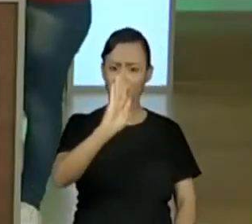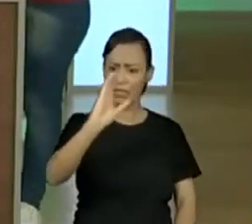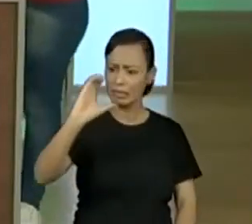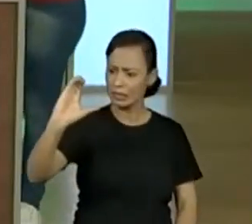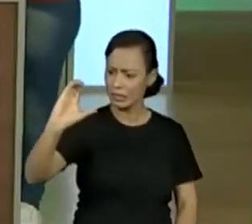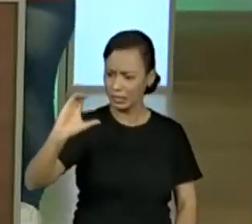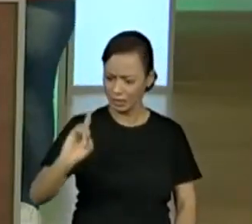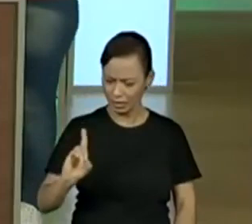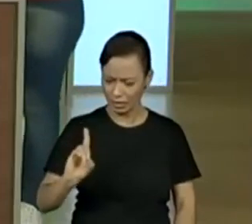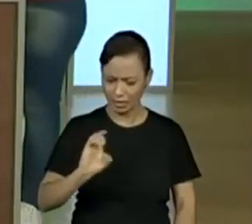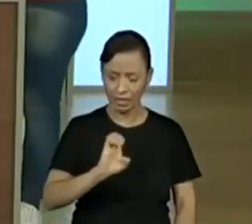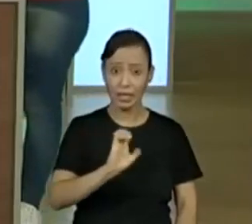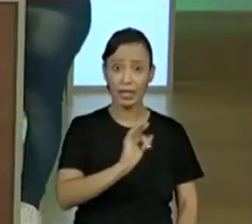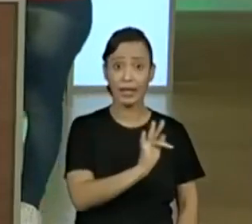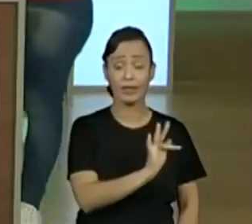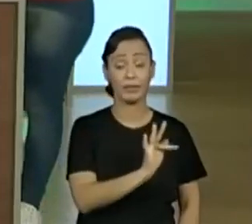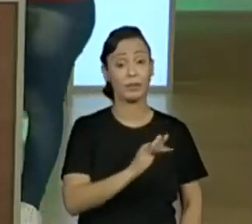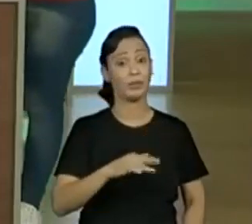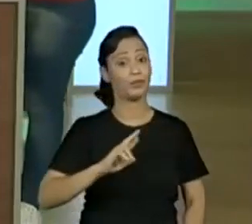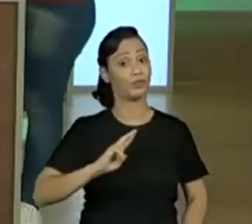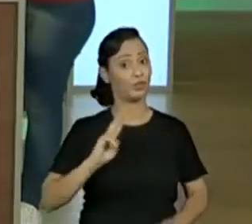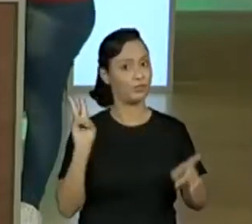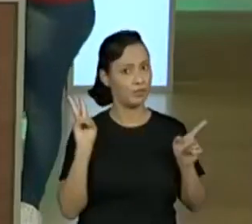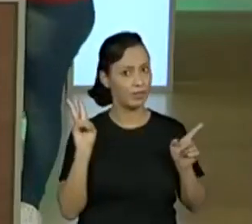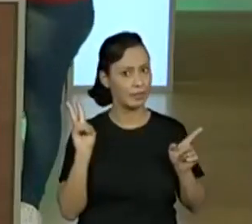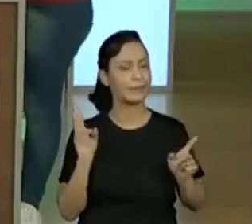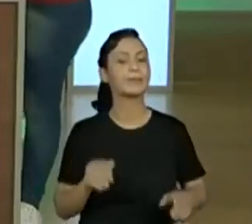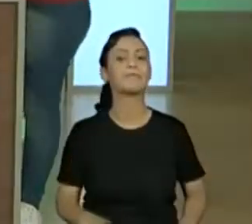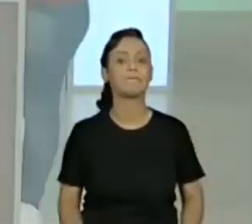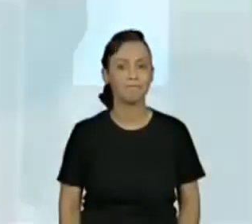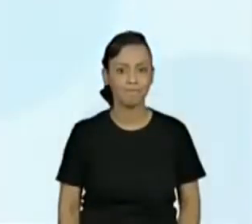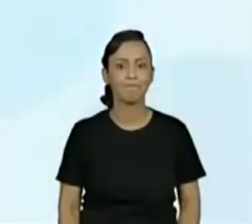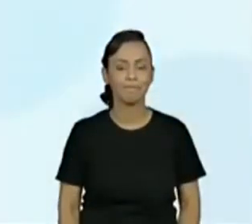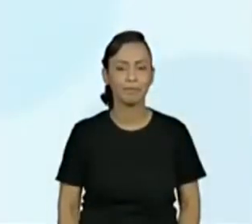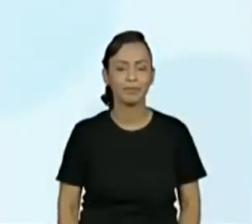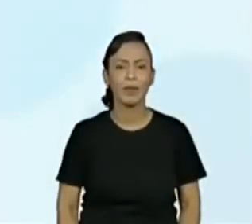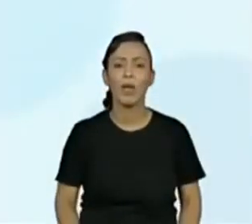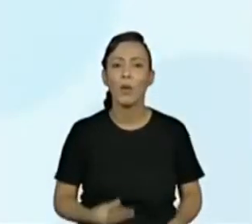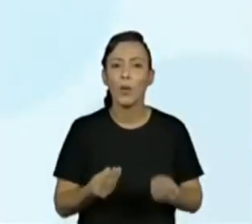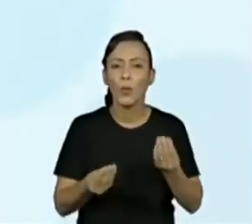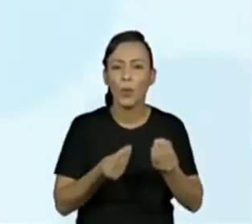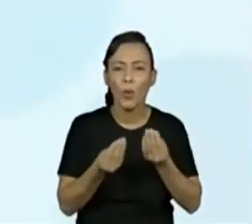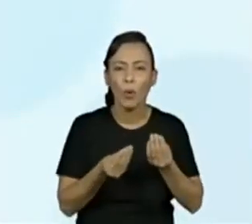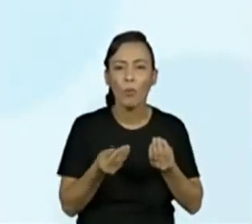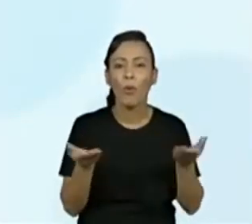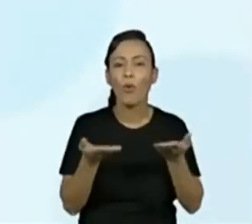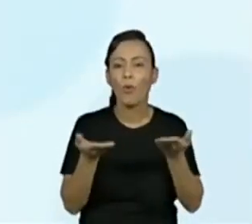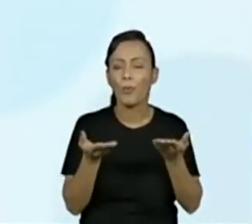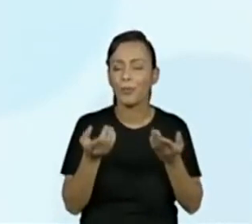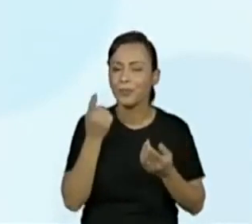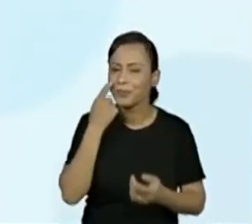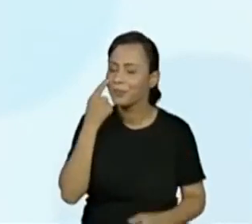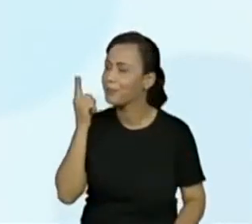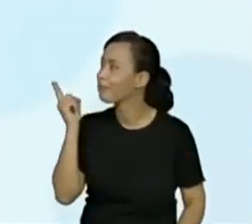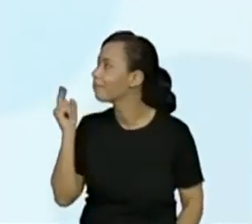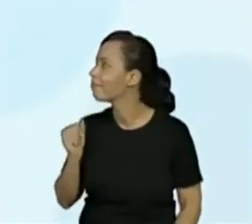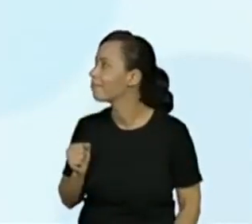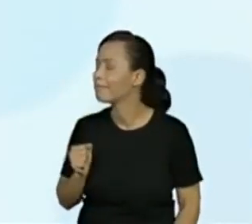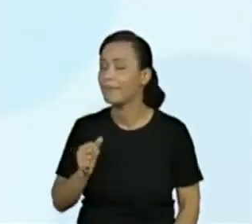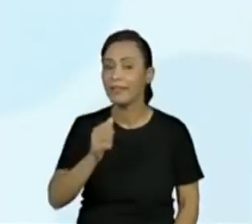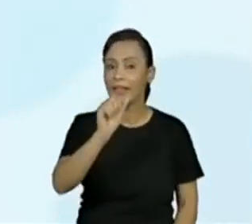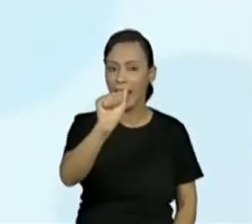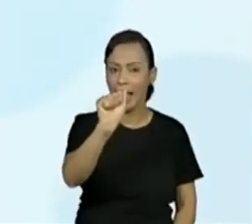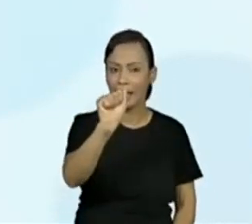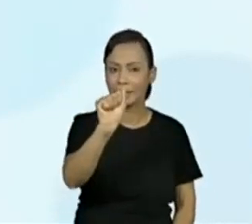Vamos. Como que a gente vai começar aí? O que você acha? Olha só, olha. A gente tem no A, né? Na questão A